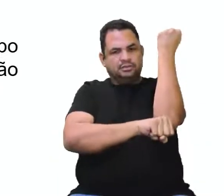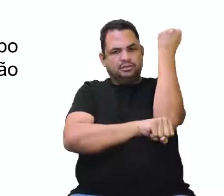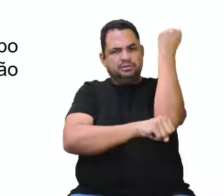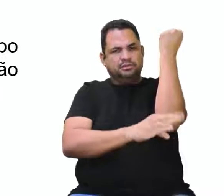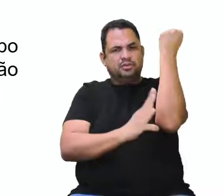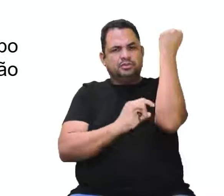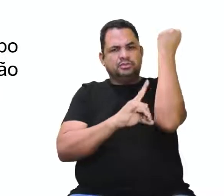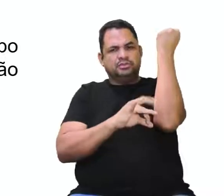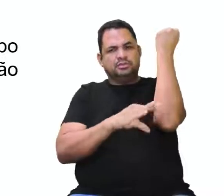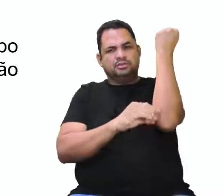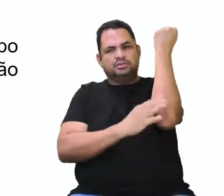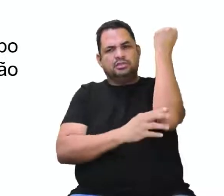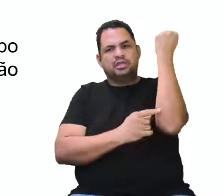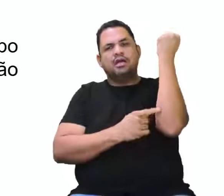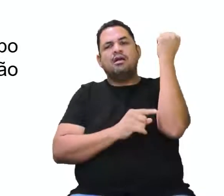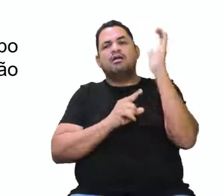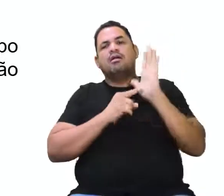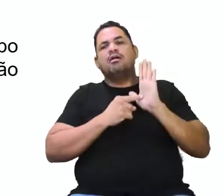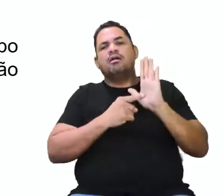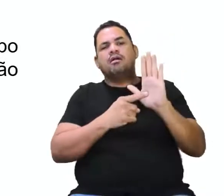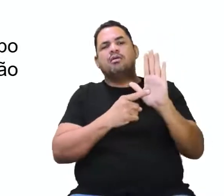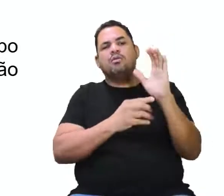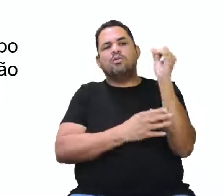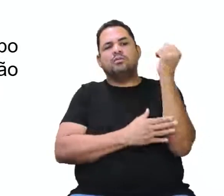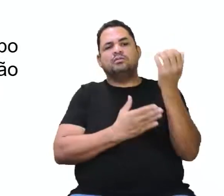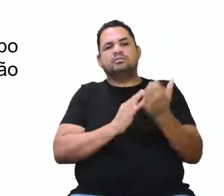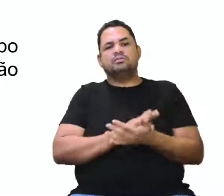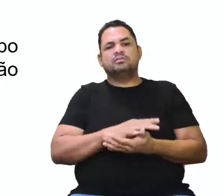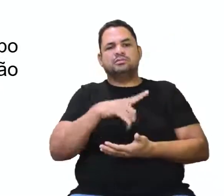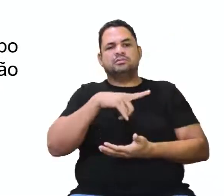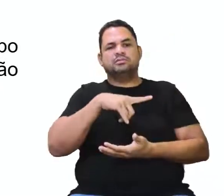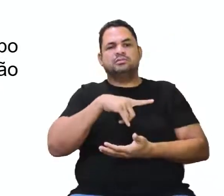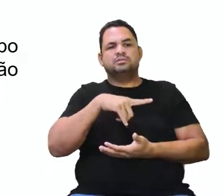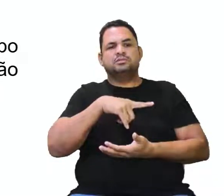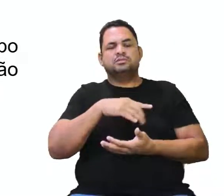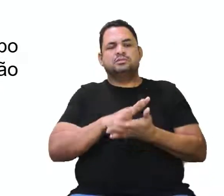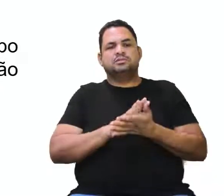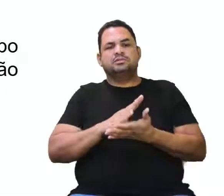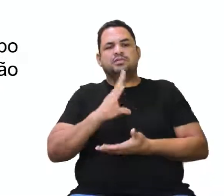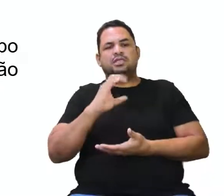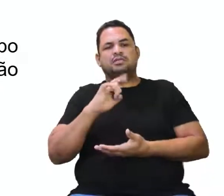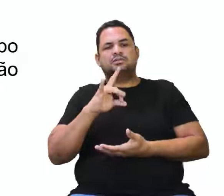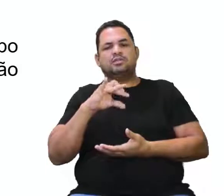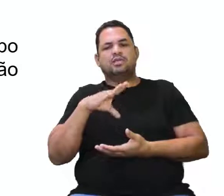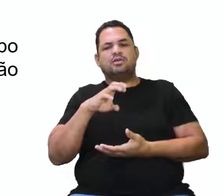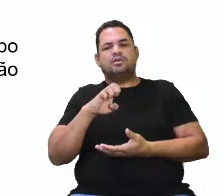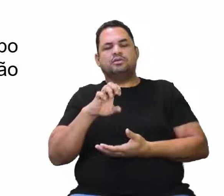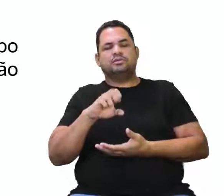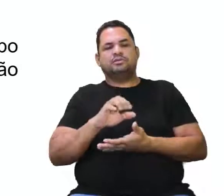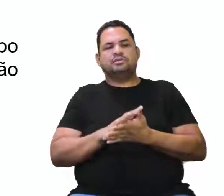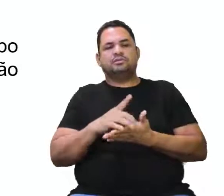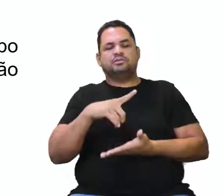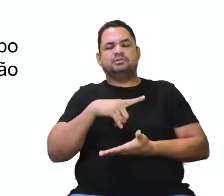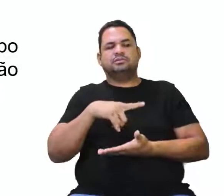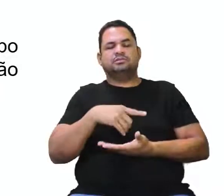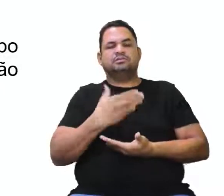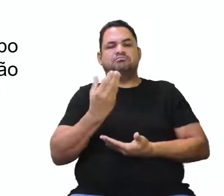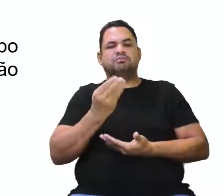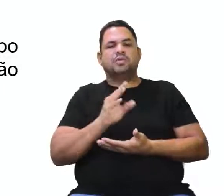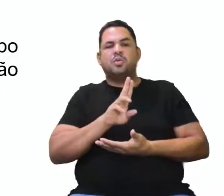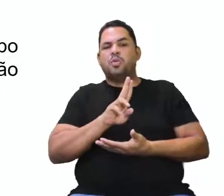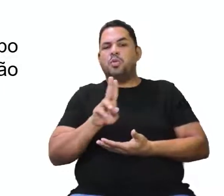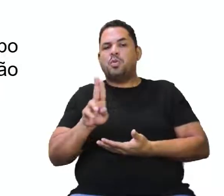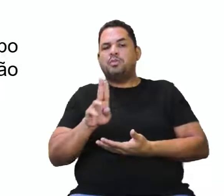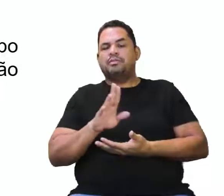cocígenas, elas representam aí a região da coluna de maior incidência da escoliose. Olha o